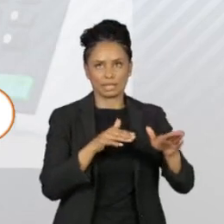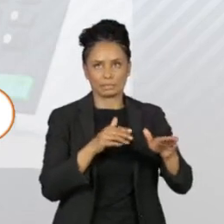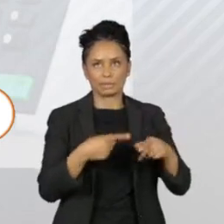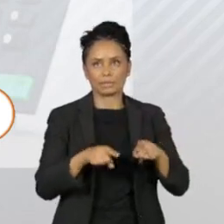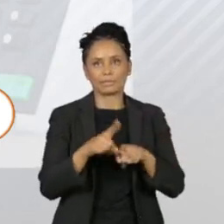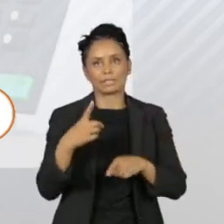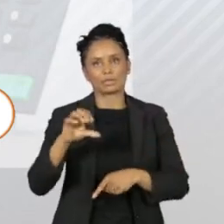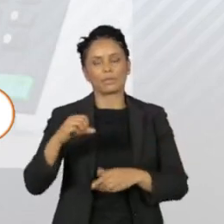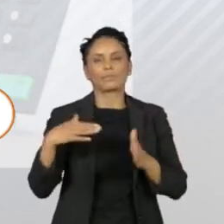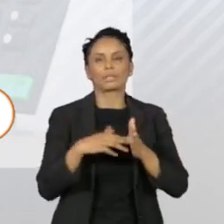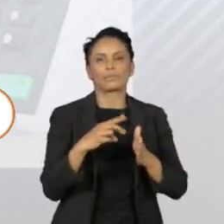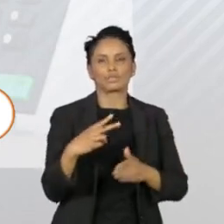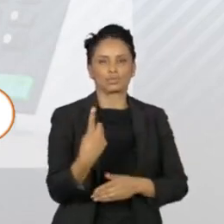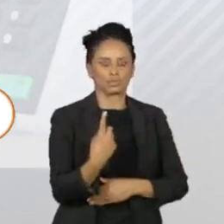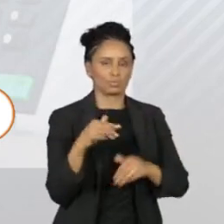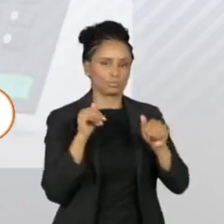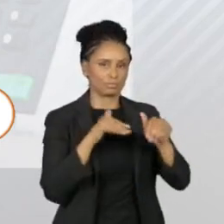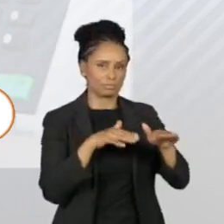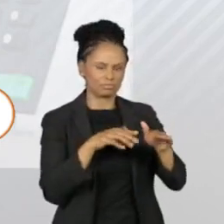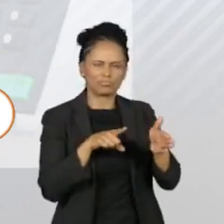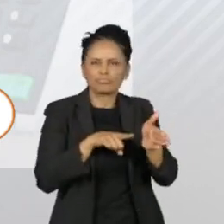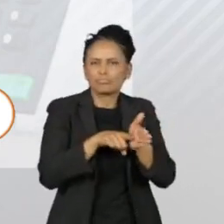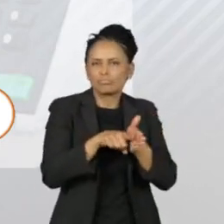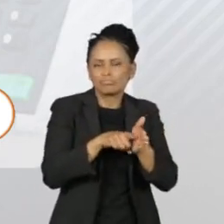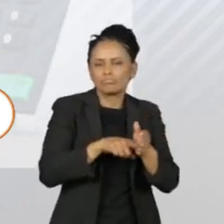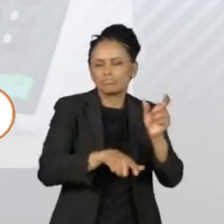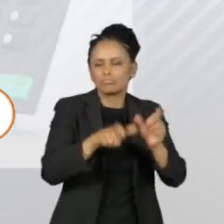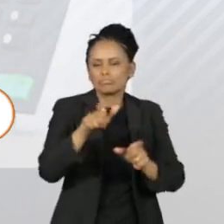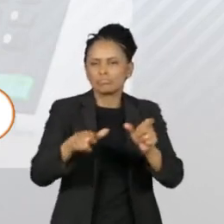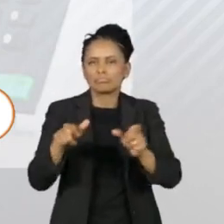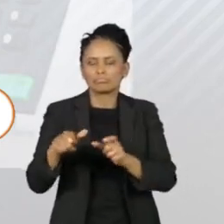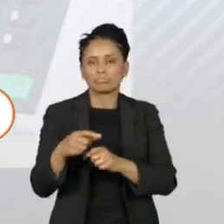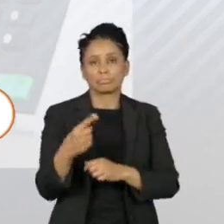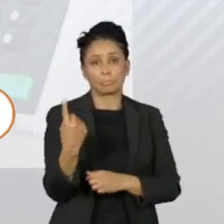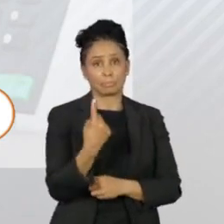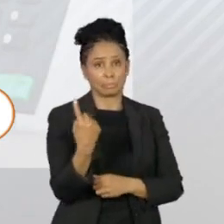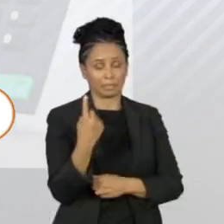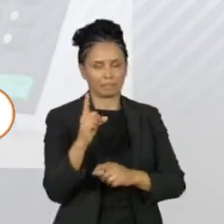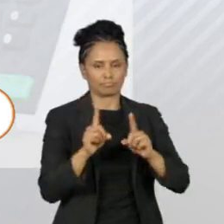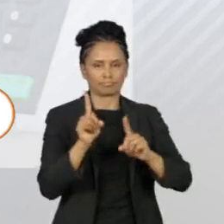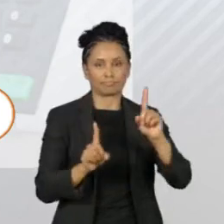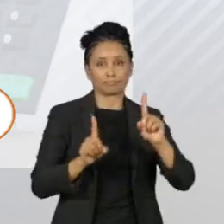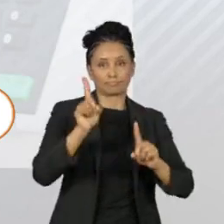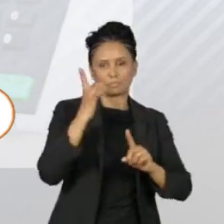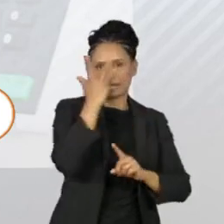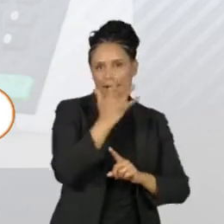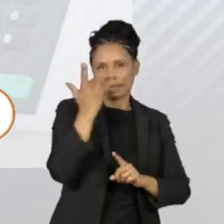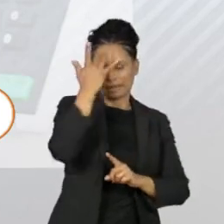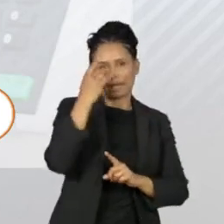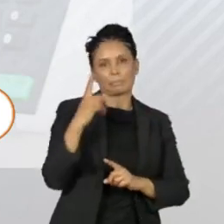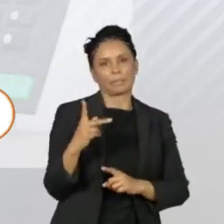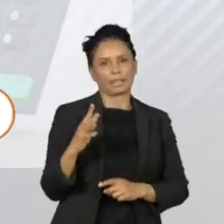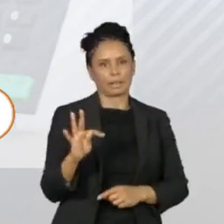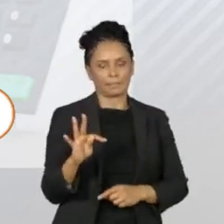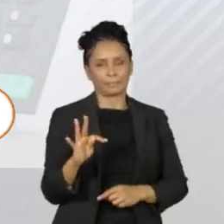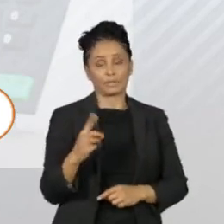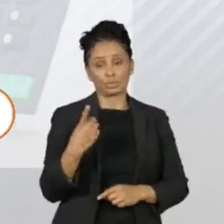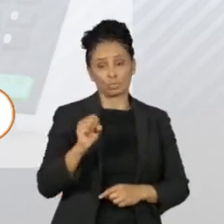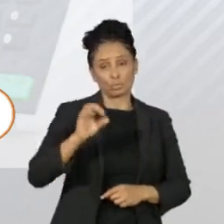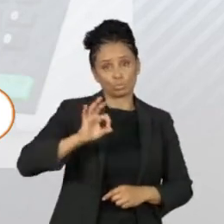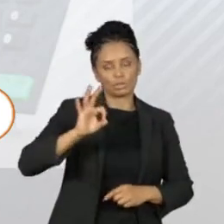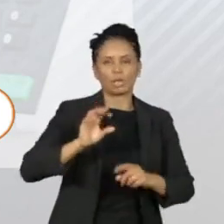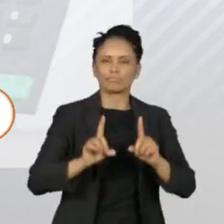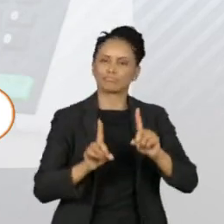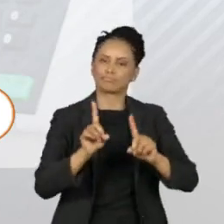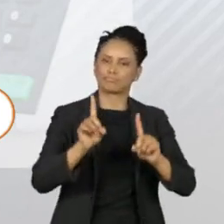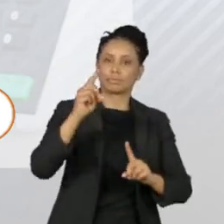de setembro. Na pesquisa espontânea para o governo de São Paulo, em primeiro lugar, vem Fernando Haddad, do PT. Ele estava com 18% e subiu